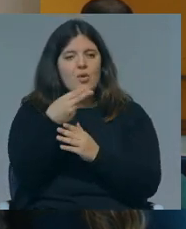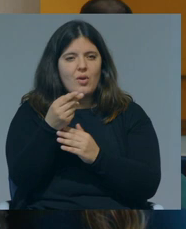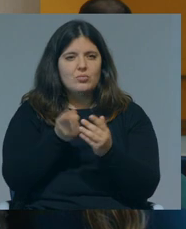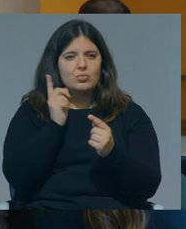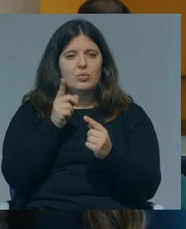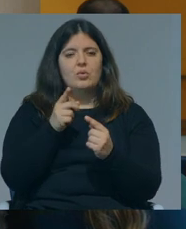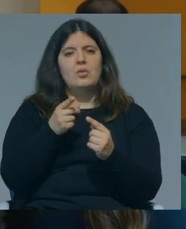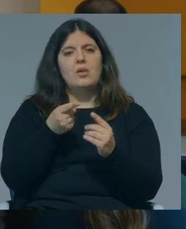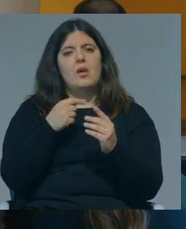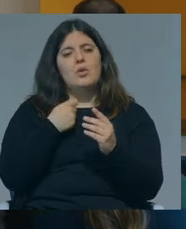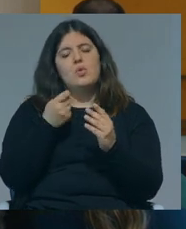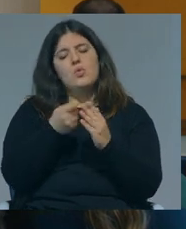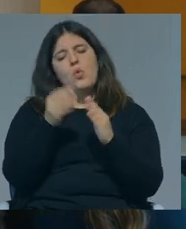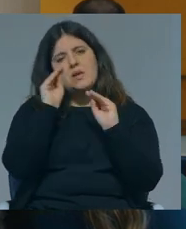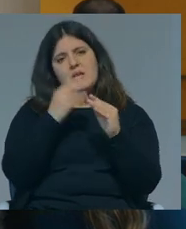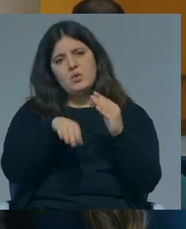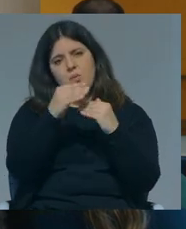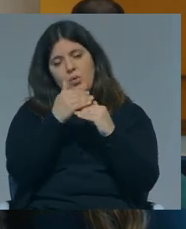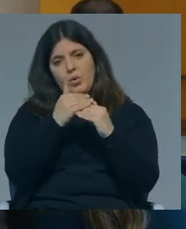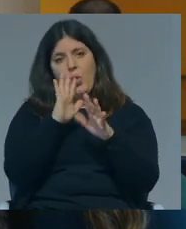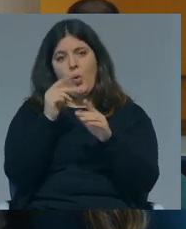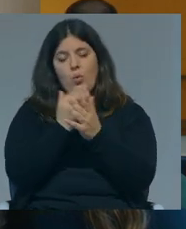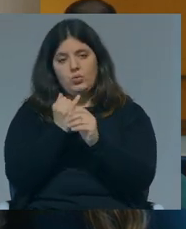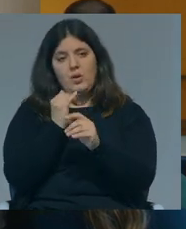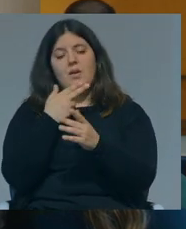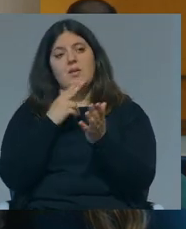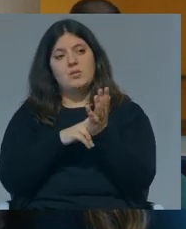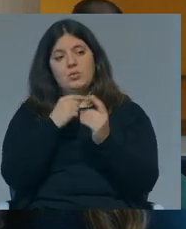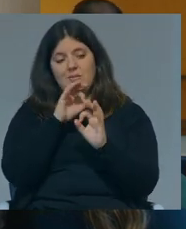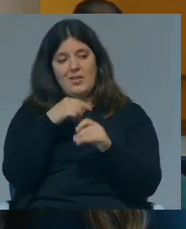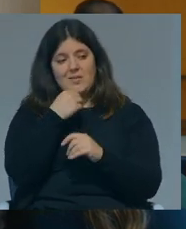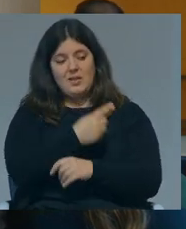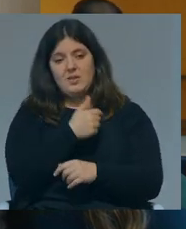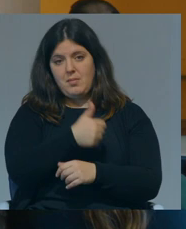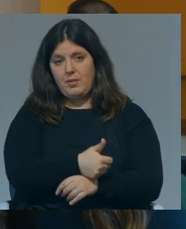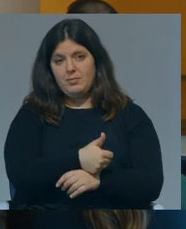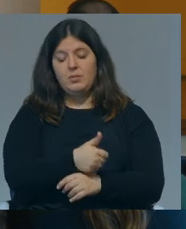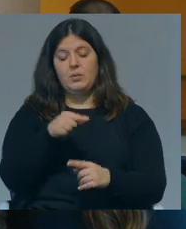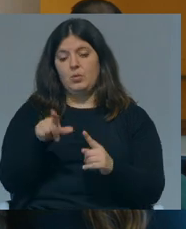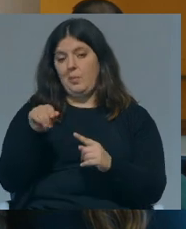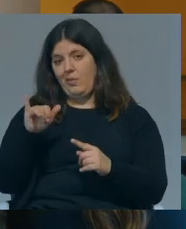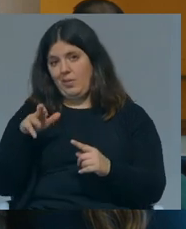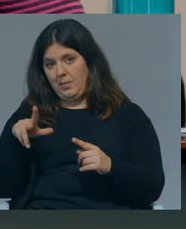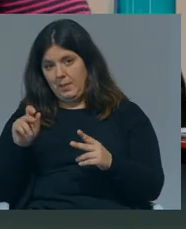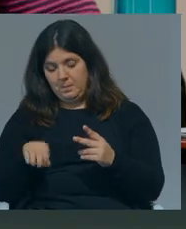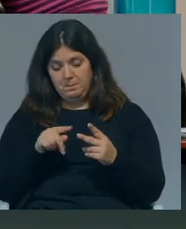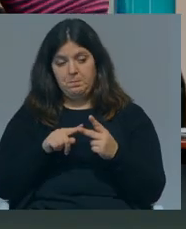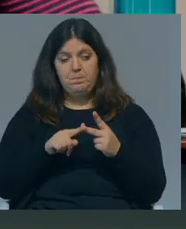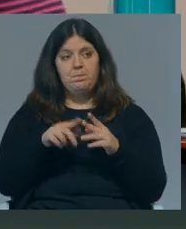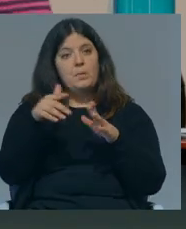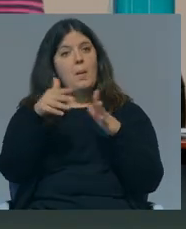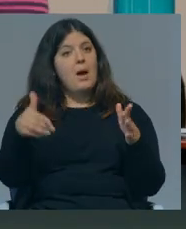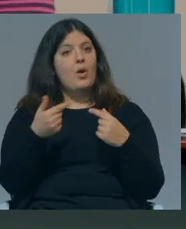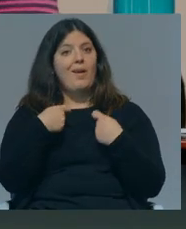nas propinas do ensino superior, ainda por outra razão, que é como tu disseste, Pedro, bem, e aliás tu também, Filipe, o